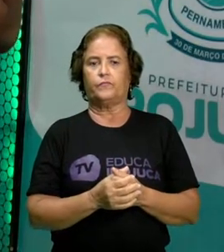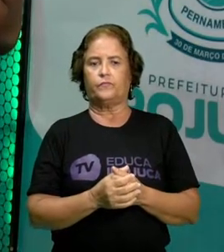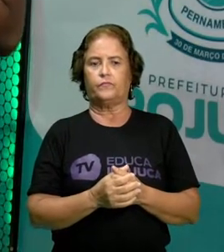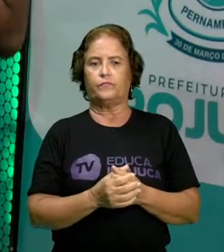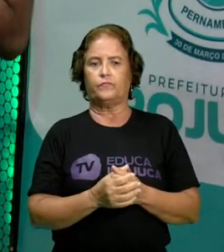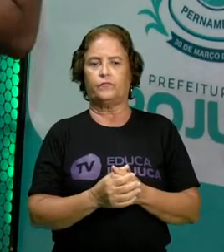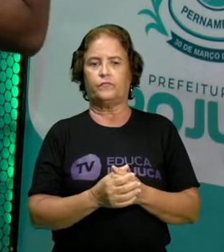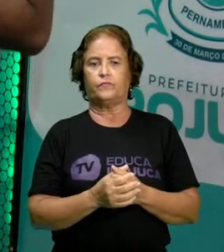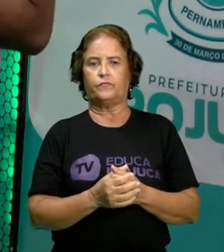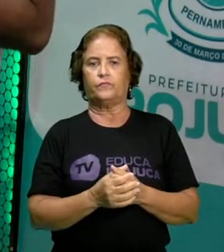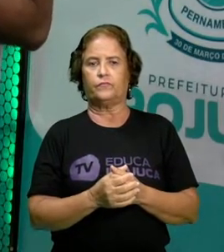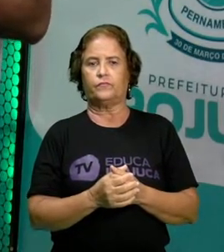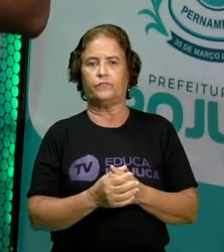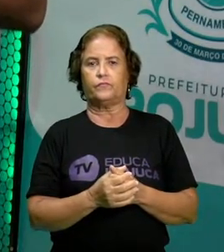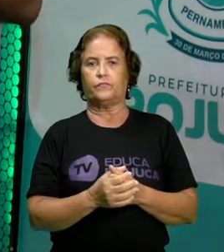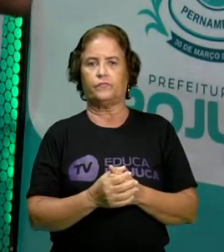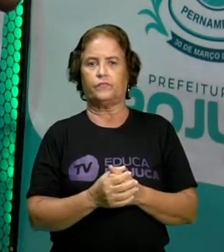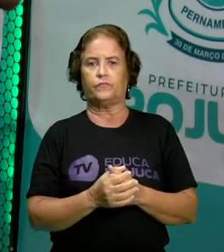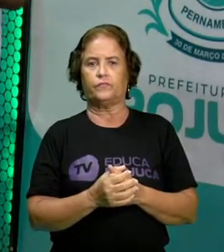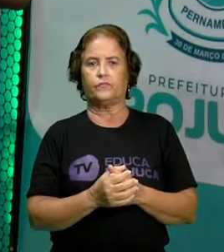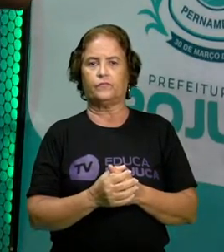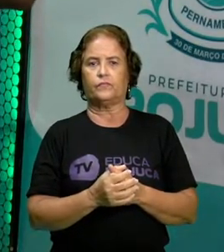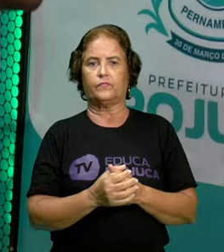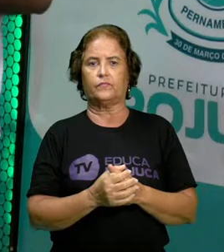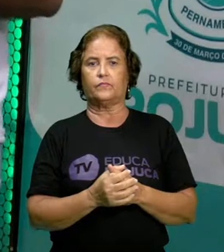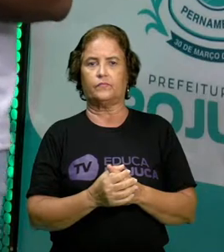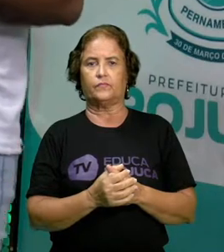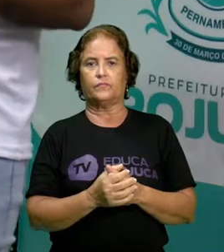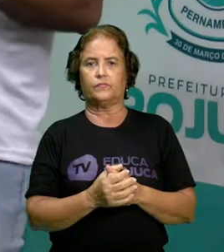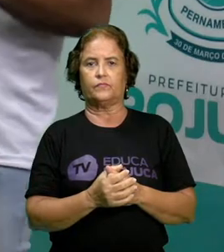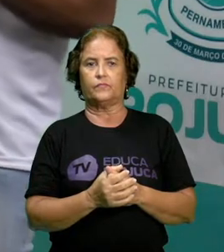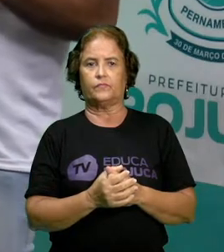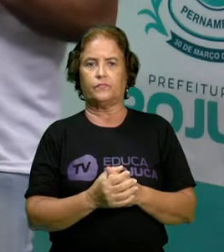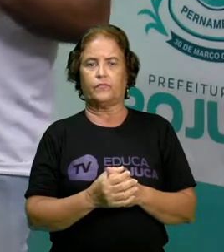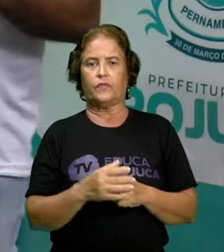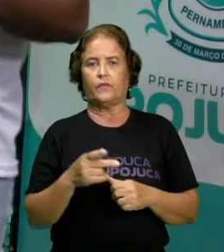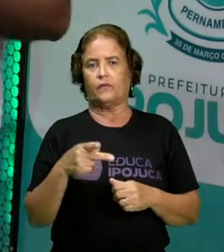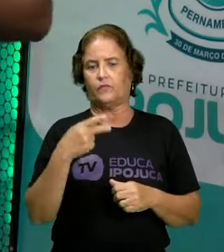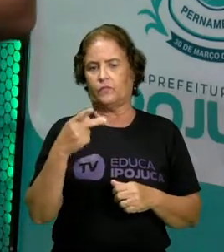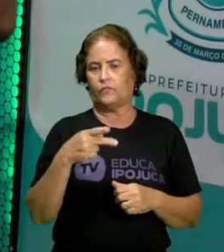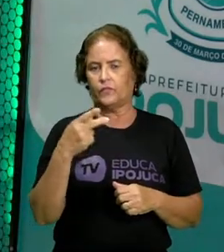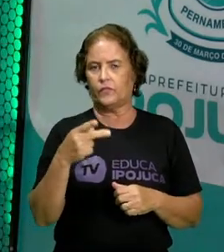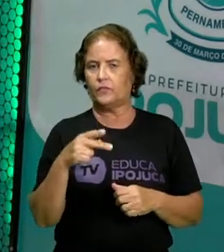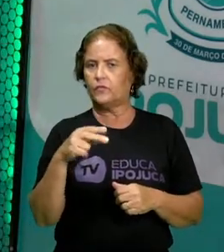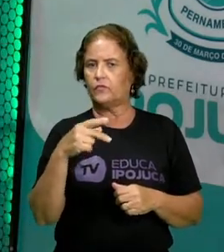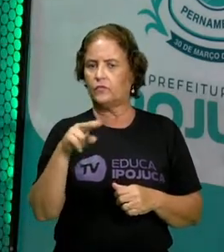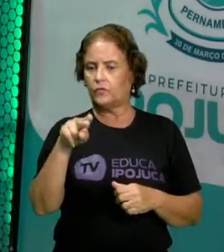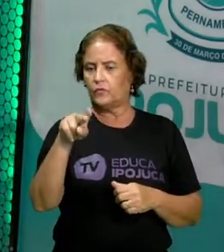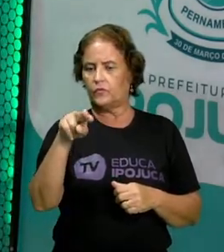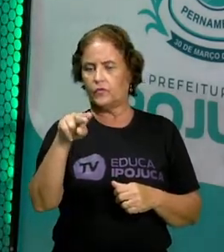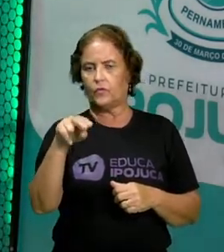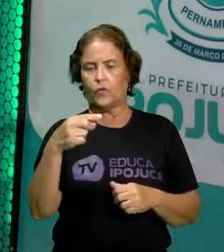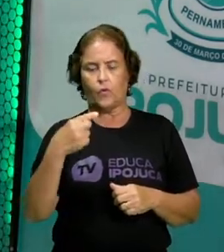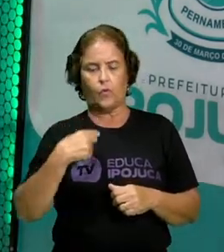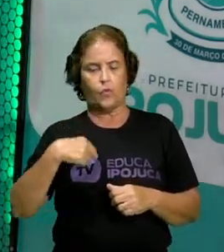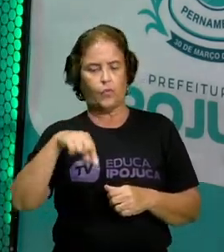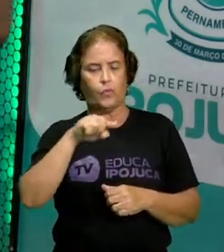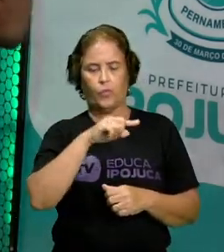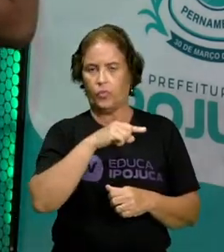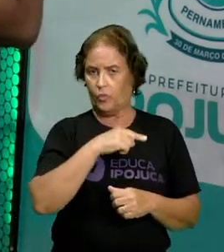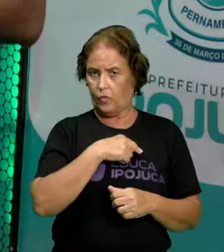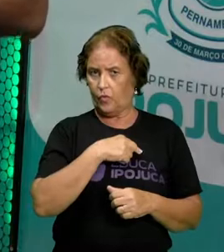e digo we won't go out tonight, eu estou dizendo a mesma coisa, que nós não